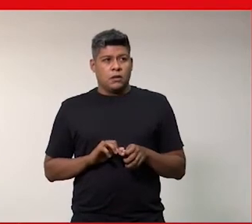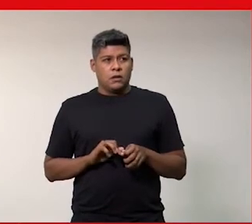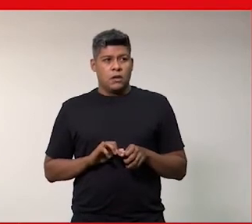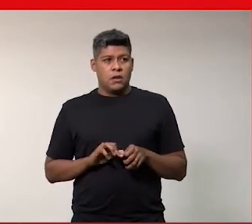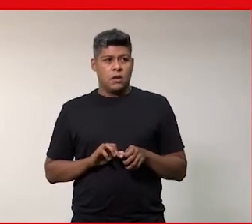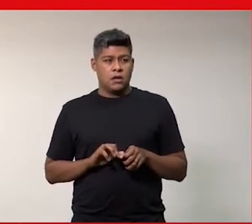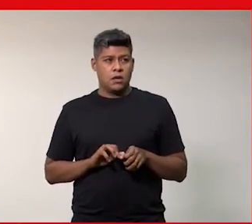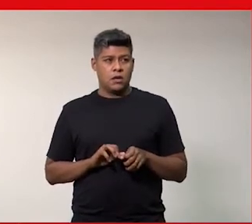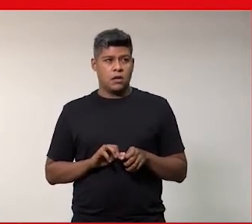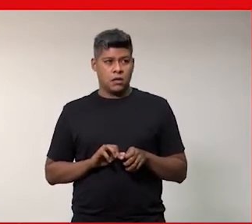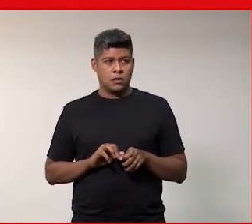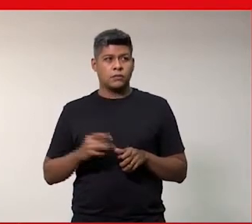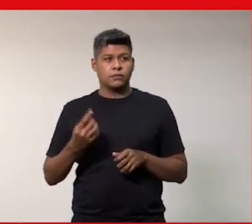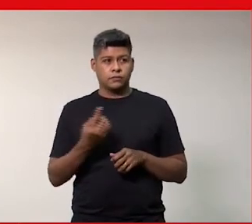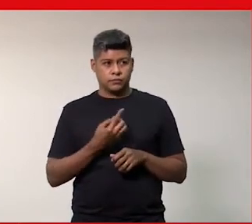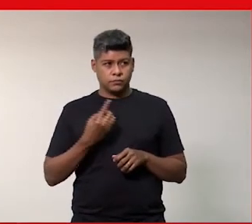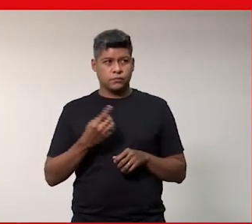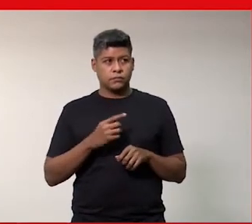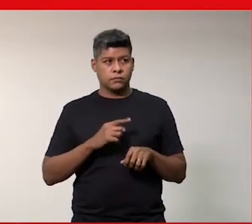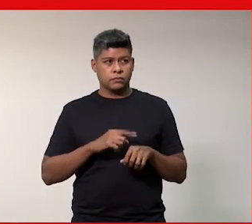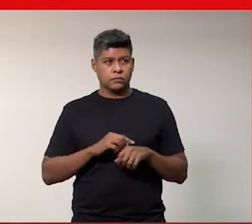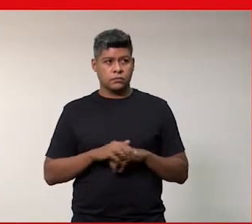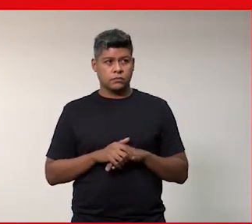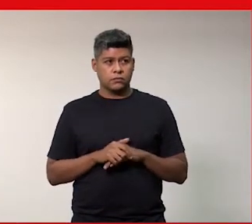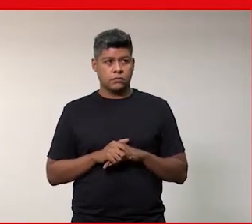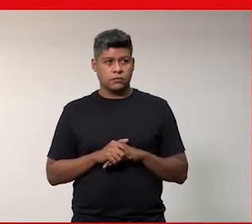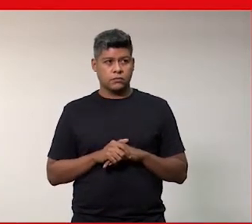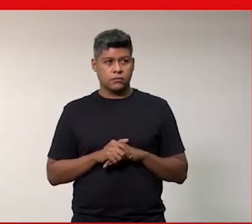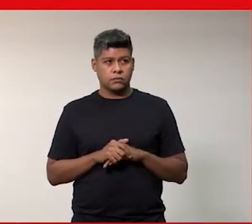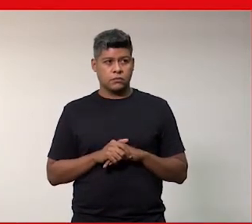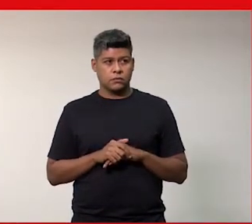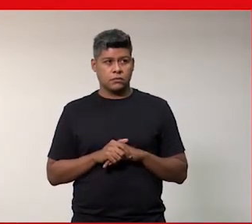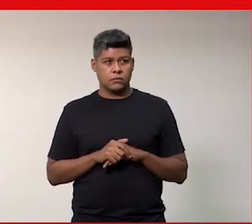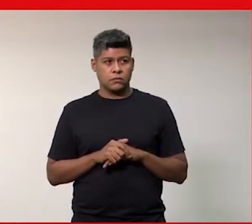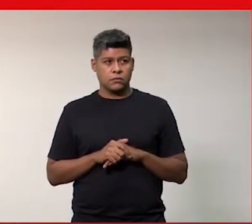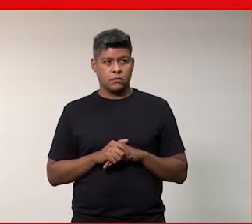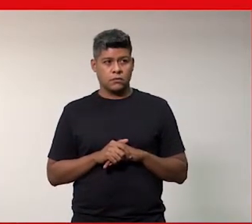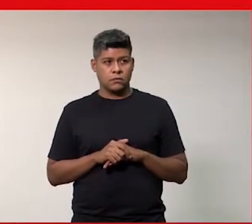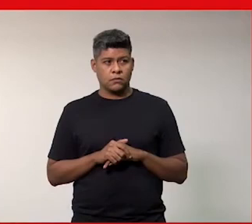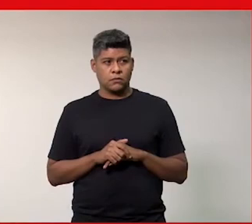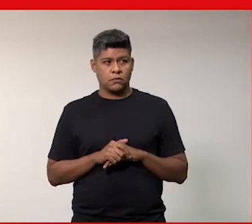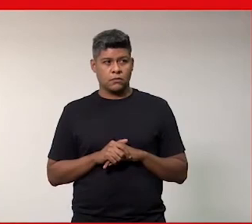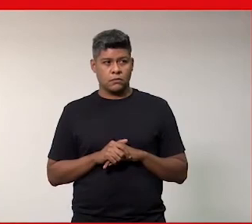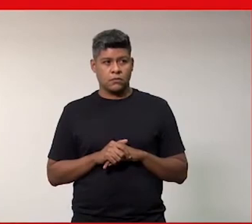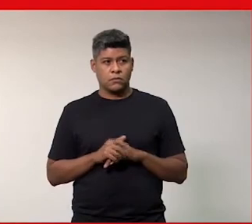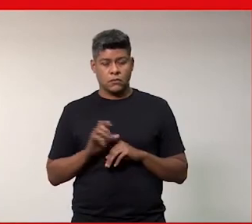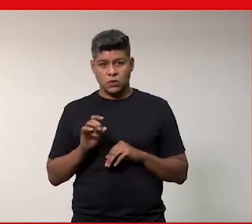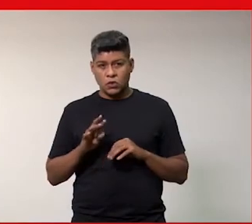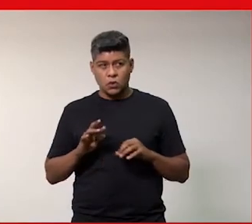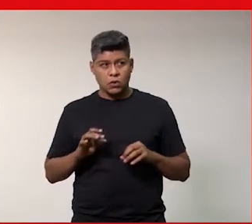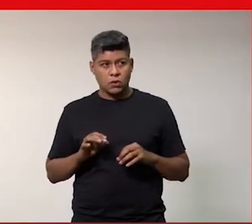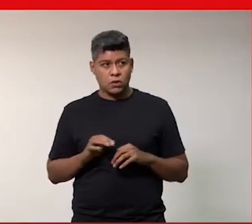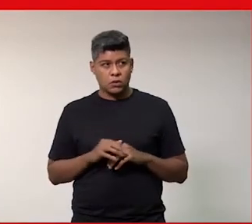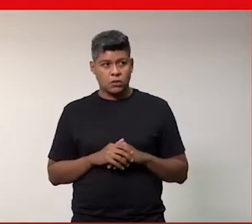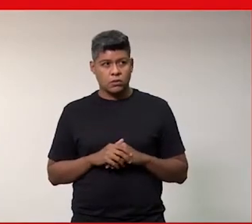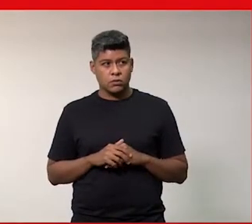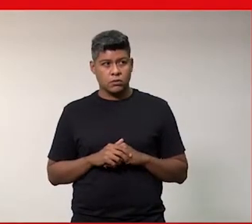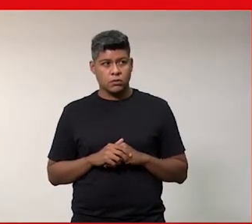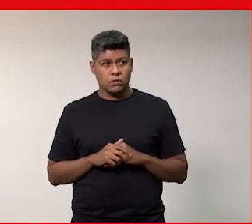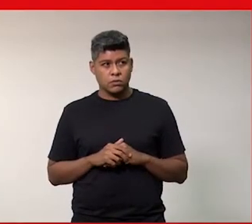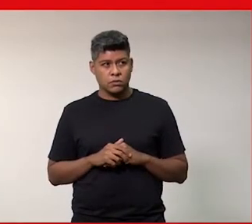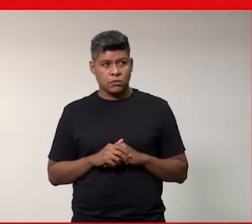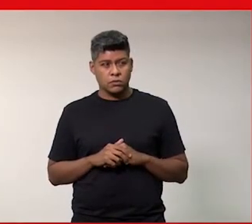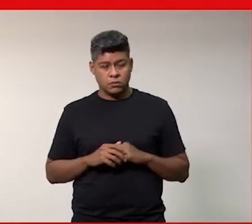a gente acabou nosso tema a gente pode falar finalizar então só para finalizar rapidamente